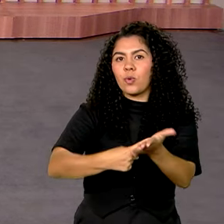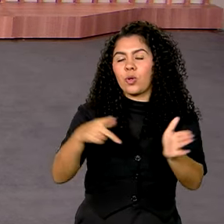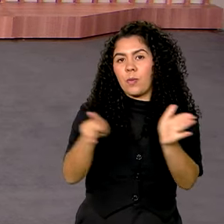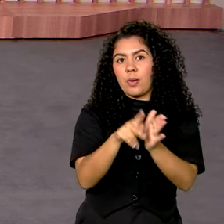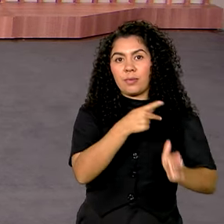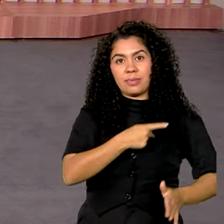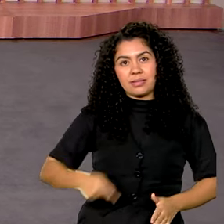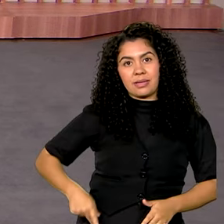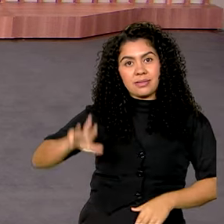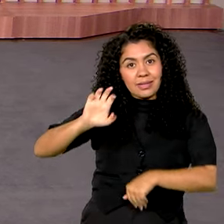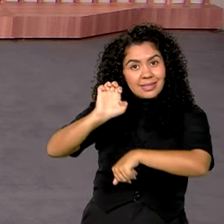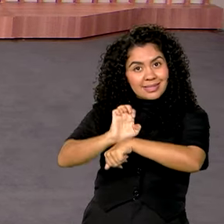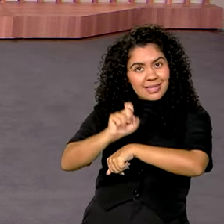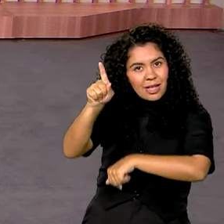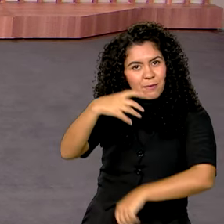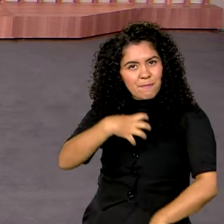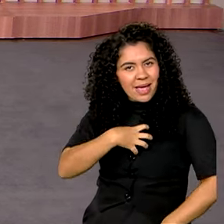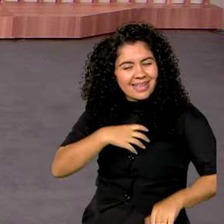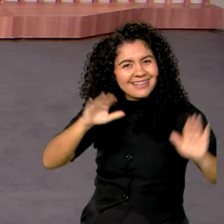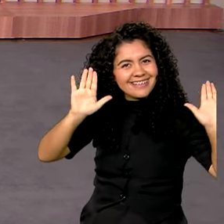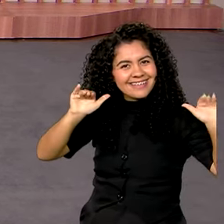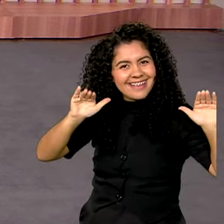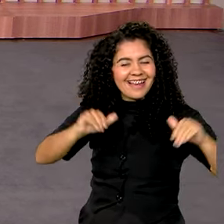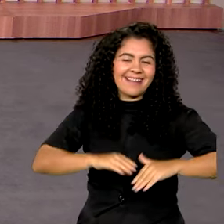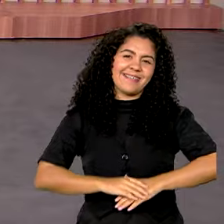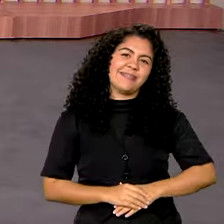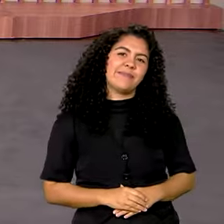Lula na Bahia. Então a gente se vê. Tchau!